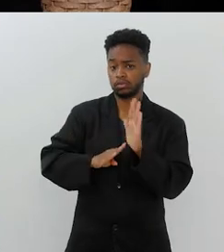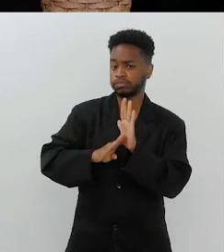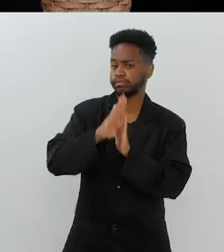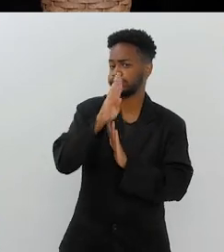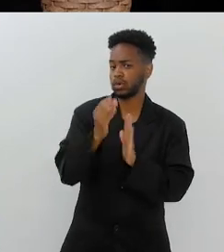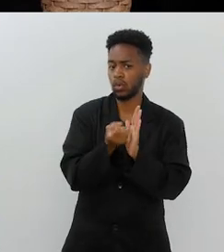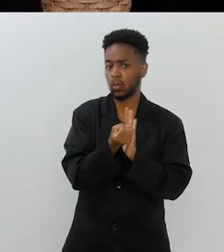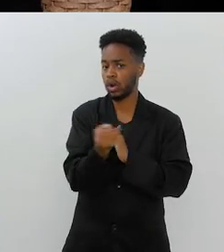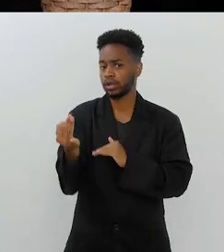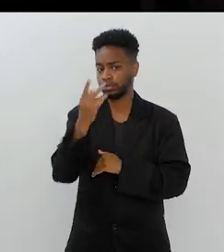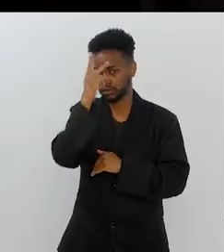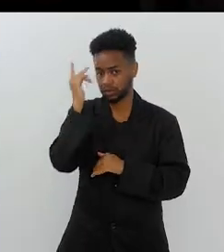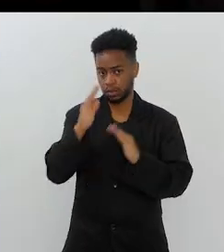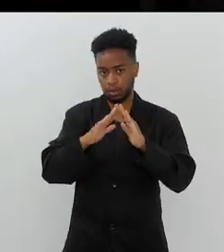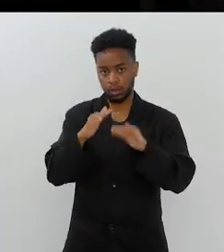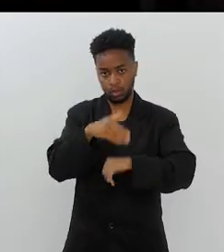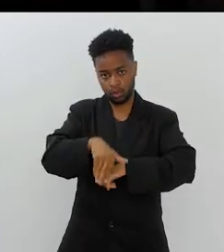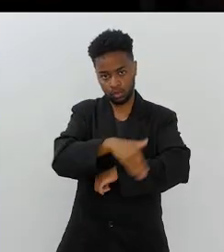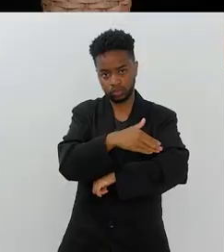aumentou muito,